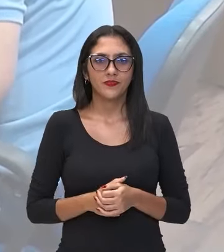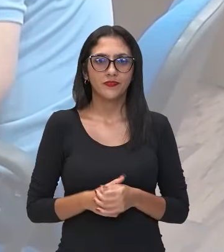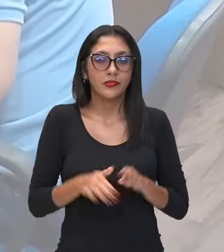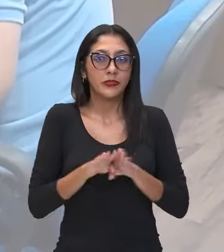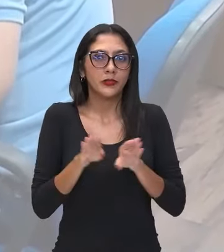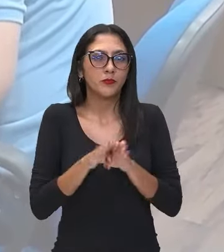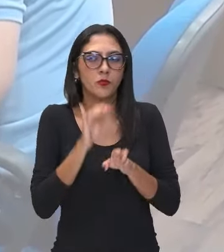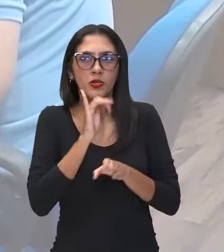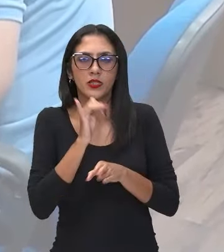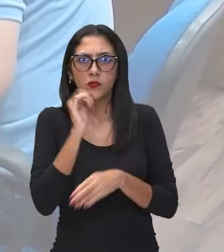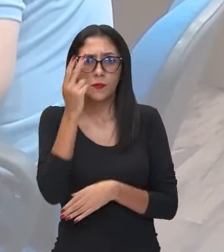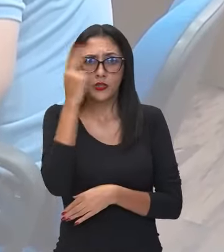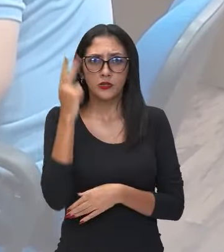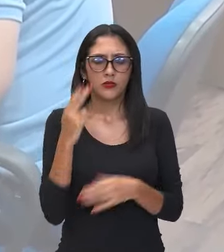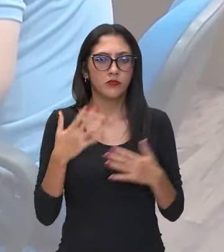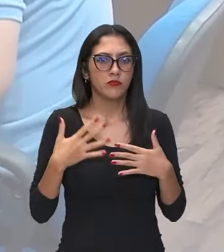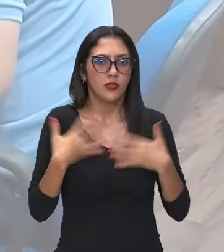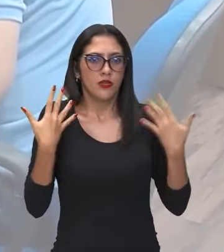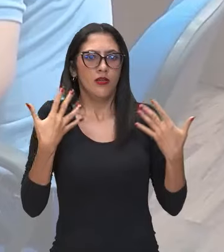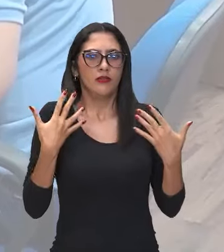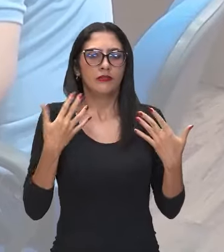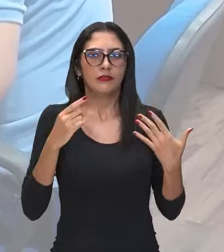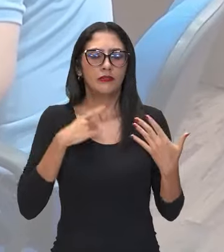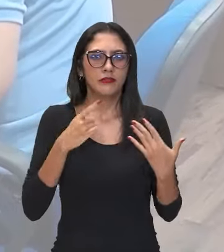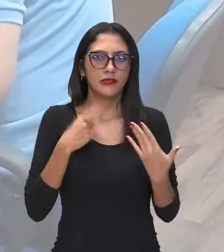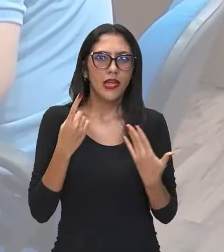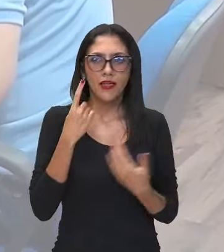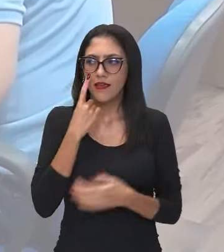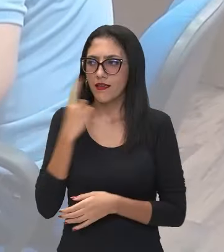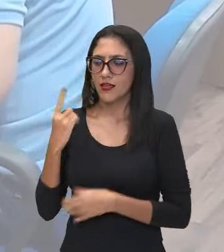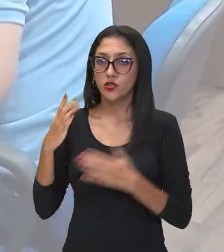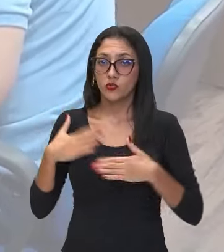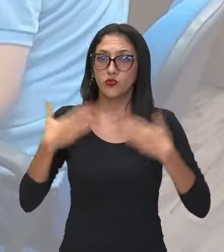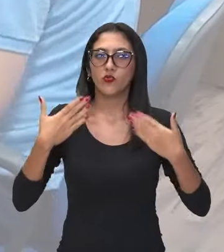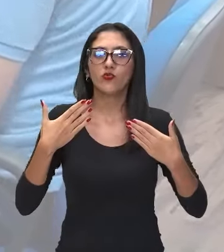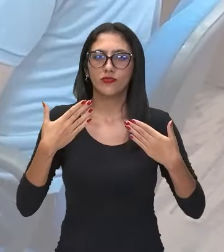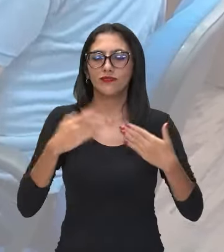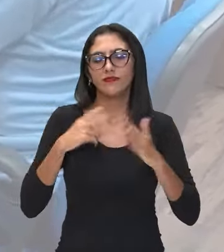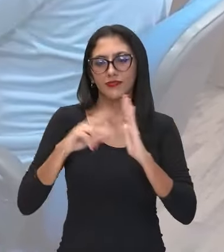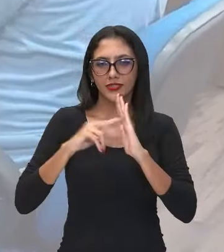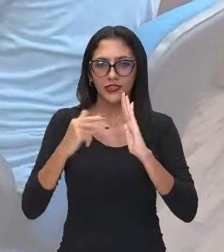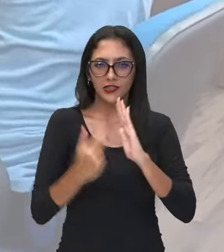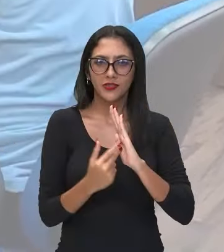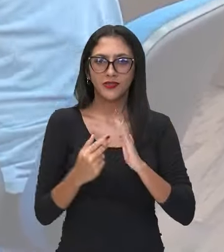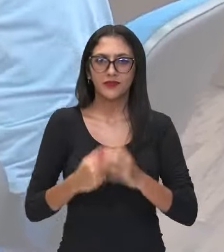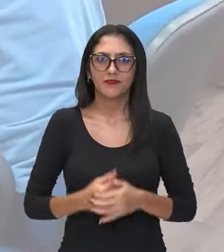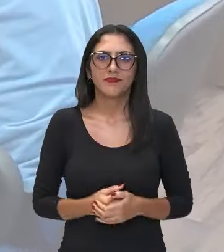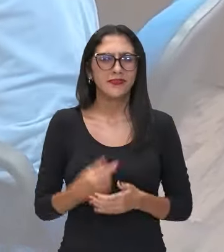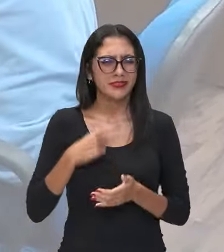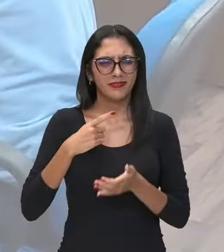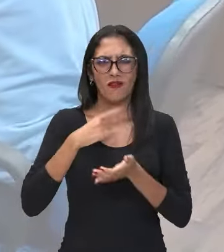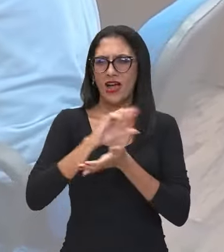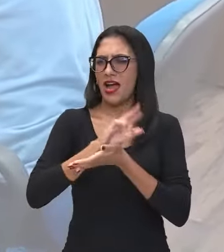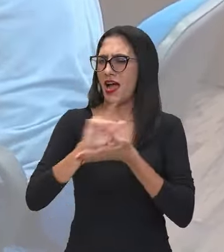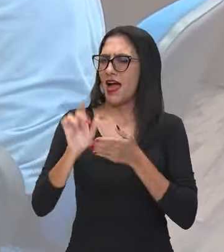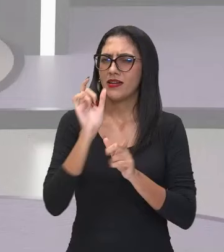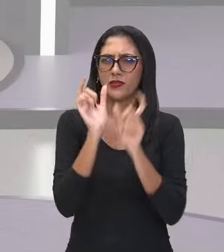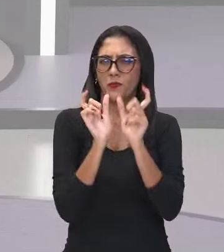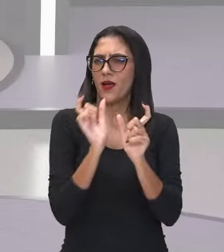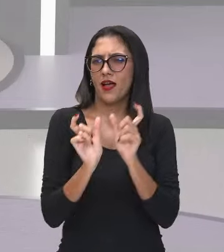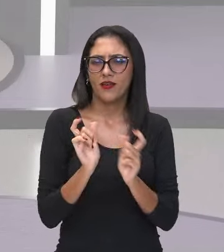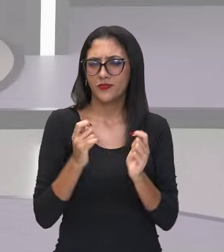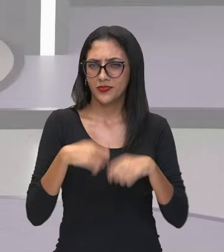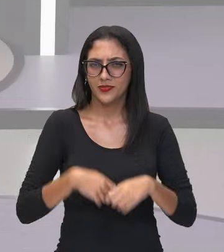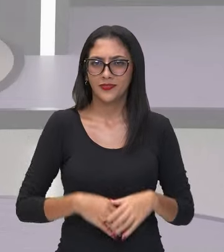assustada em alguma coisa, é caroço, é caroço. surpresa. Ah, muito obrigado. Obrigado mesmo. monte ainda, né?